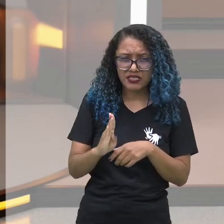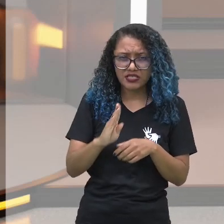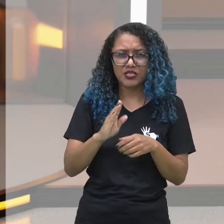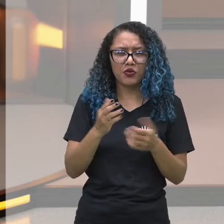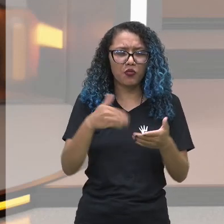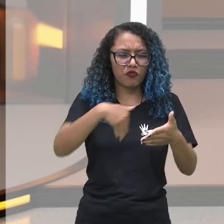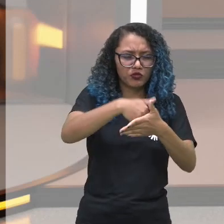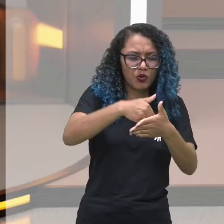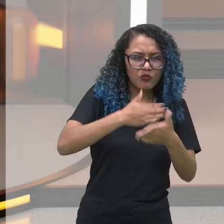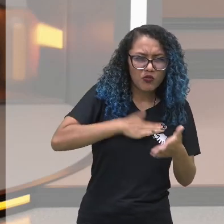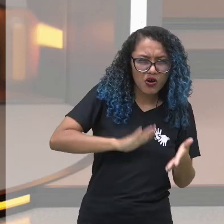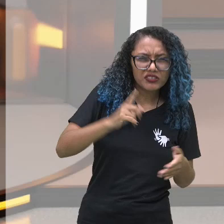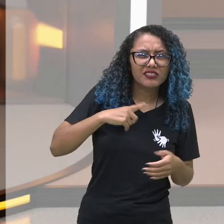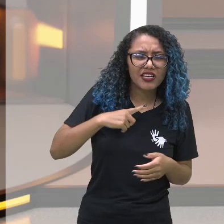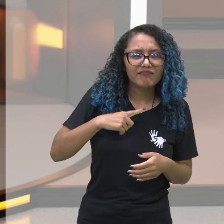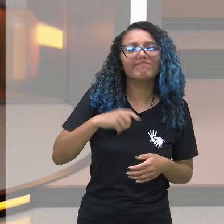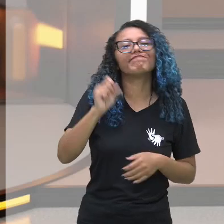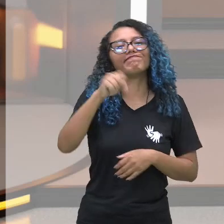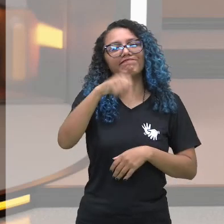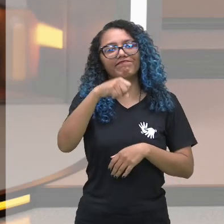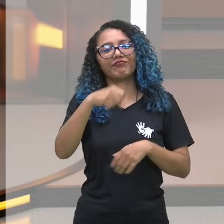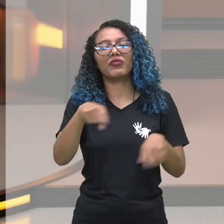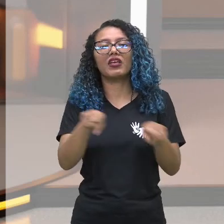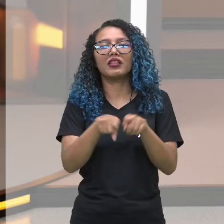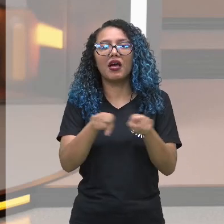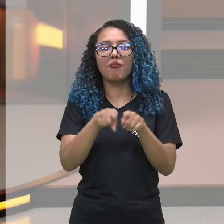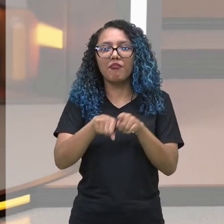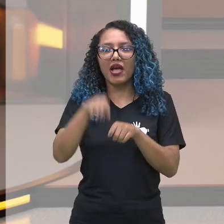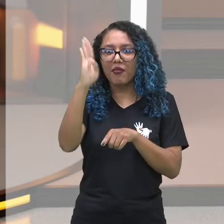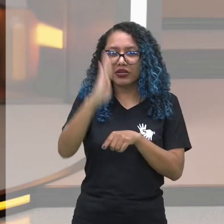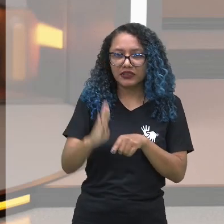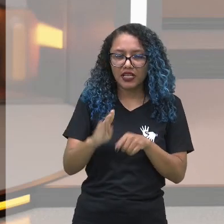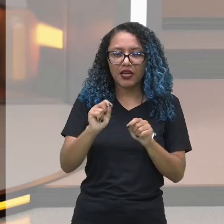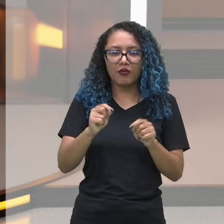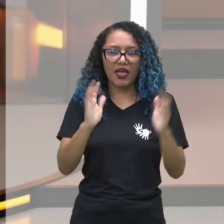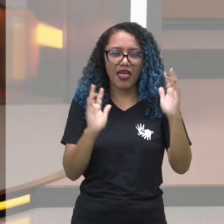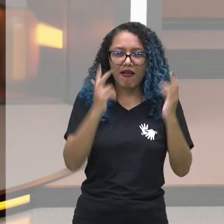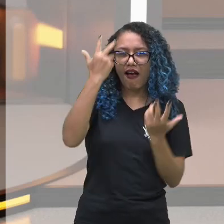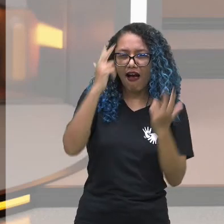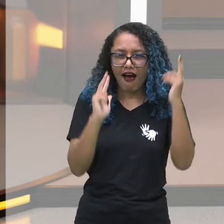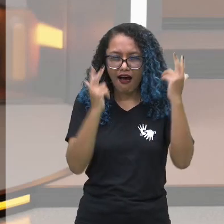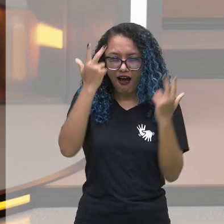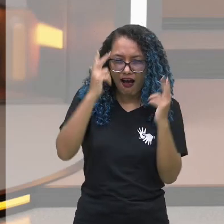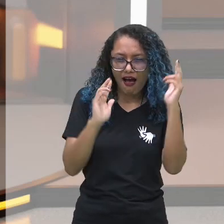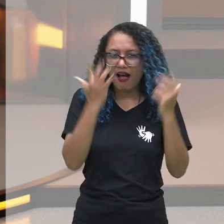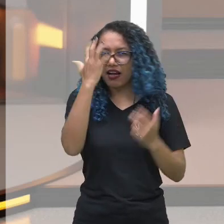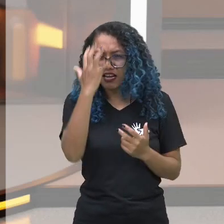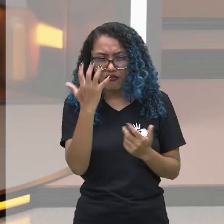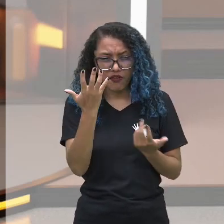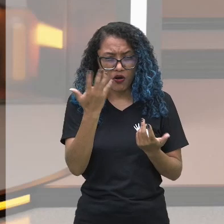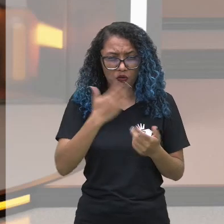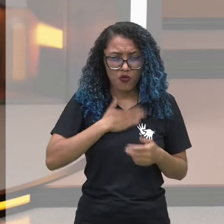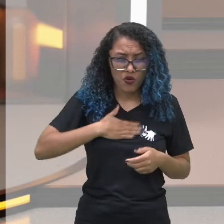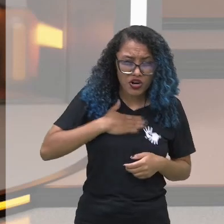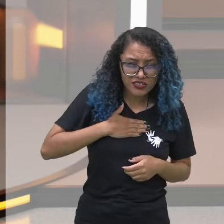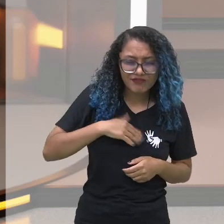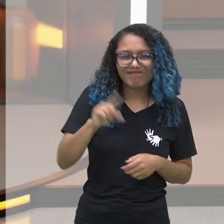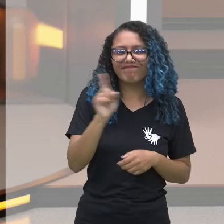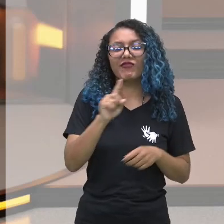gosta de futebol? Sim, com certeza. Existe brasileiro que não gosta de carnaval? Tem. E por isso,